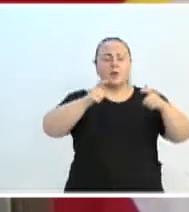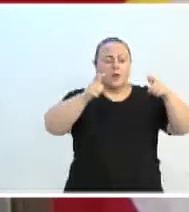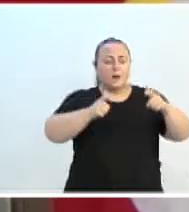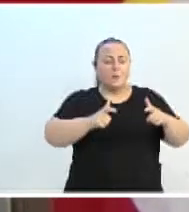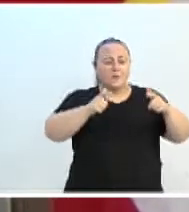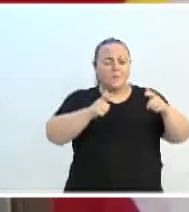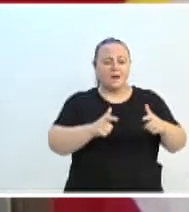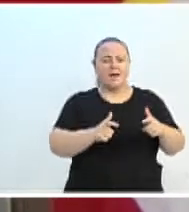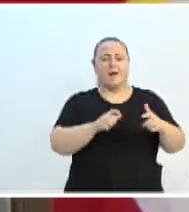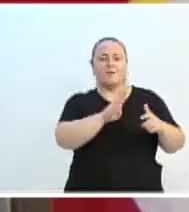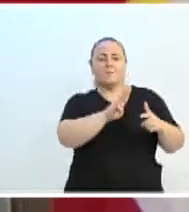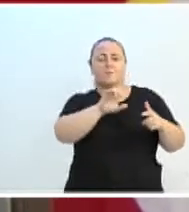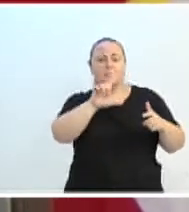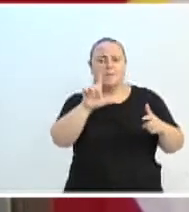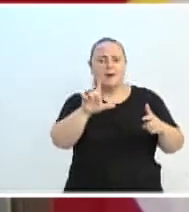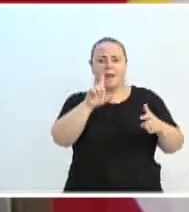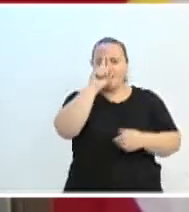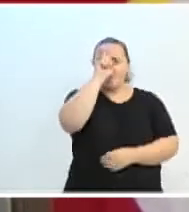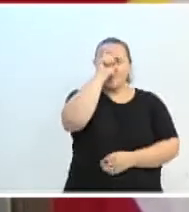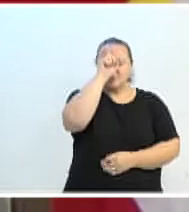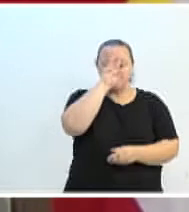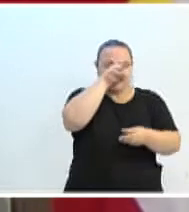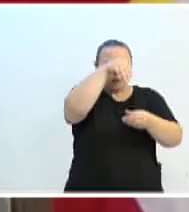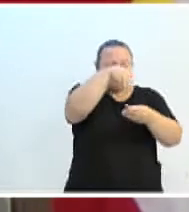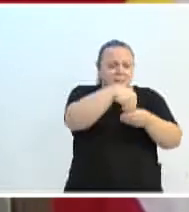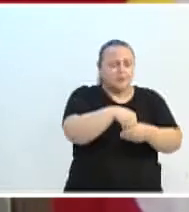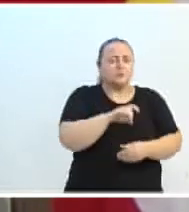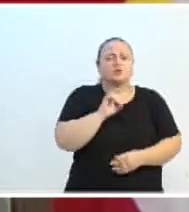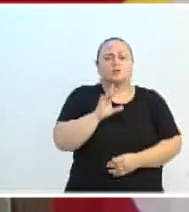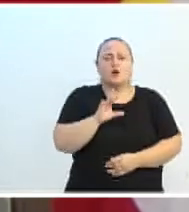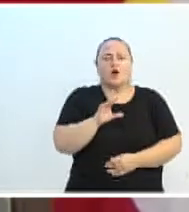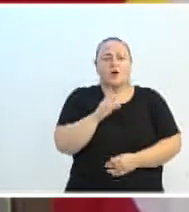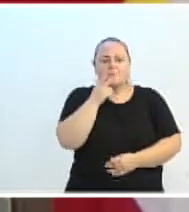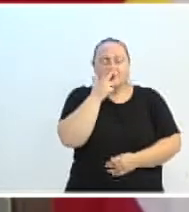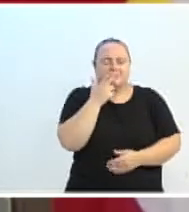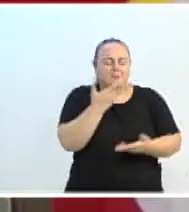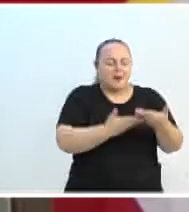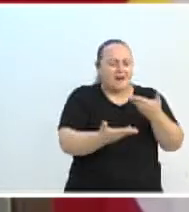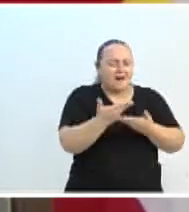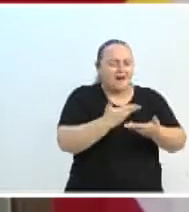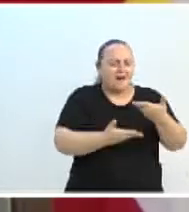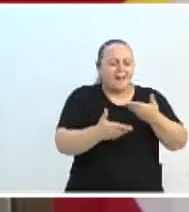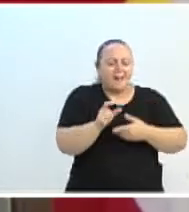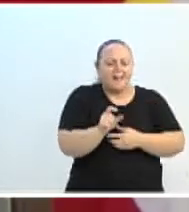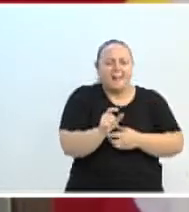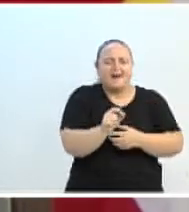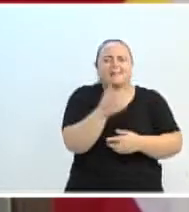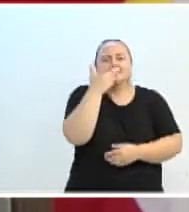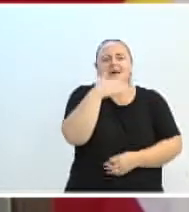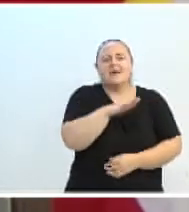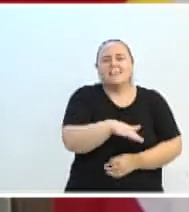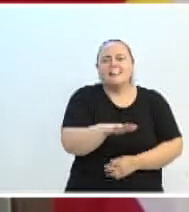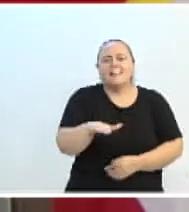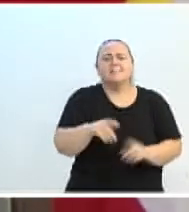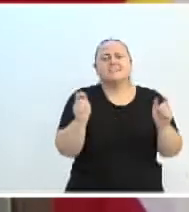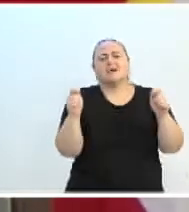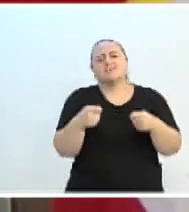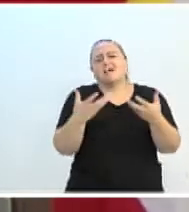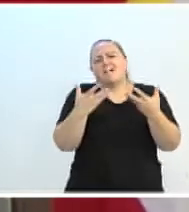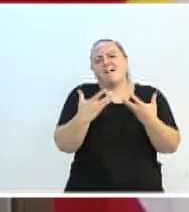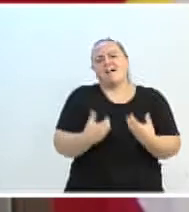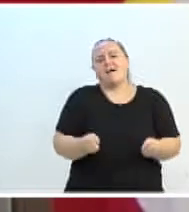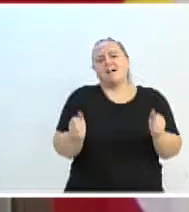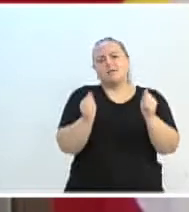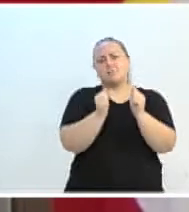pediátrica. Era o sonho do meu filho que todas as crianças e familiares pudessem ser acolhidos com